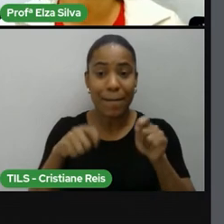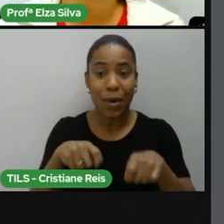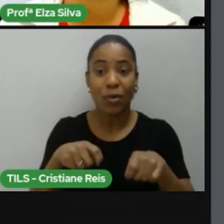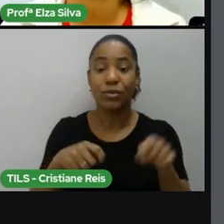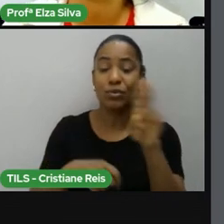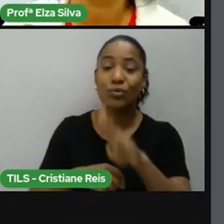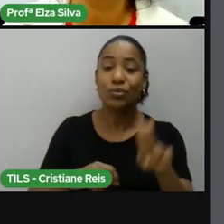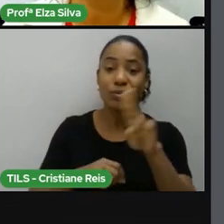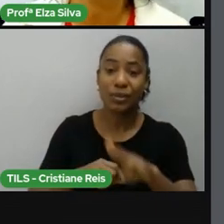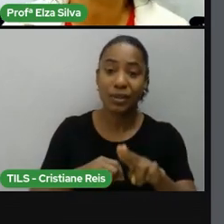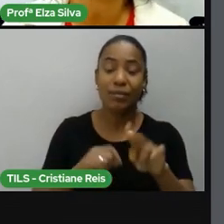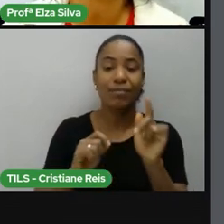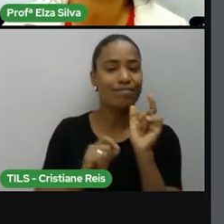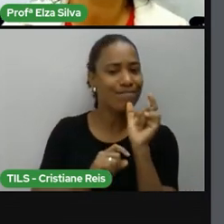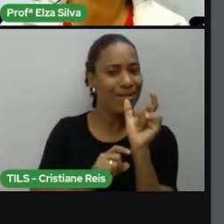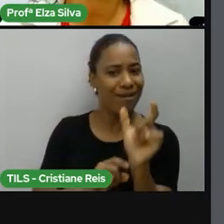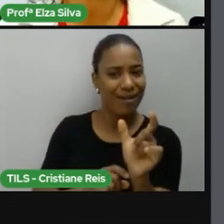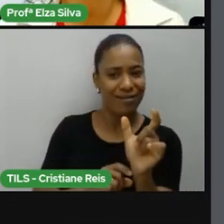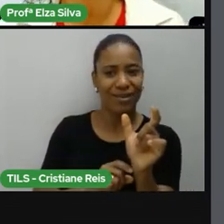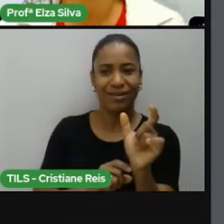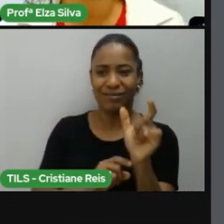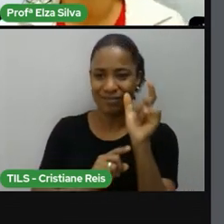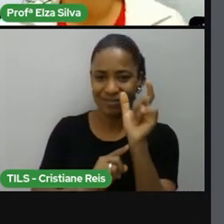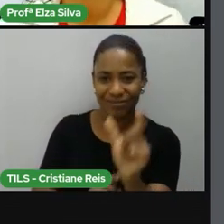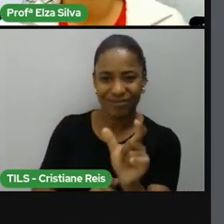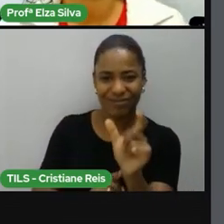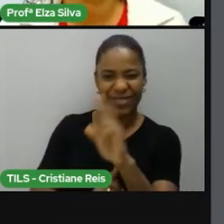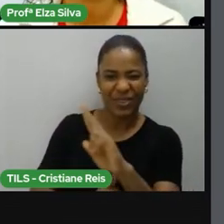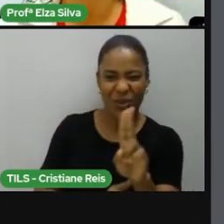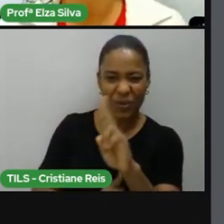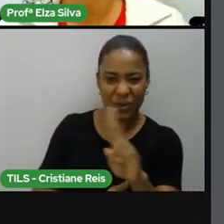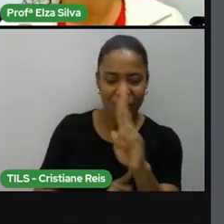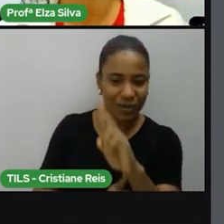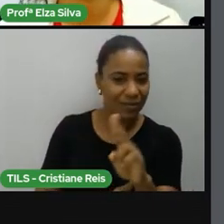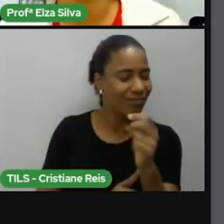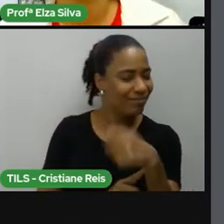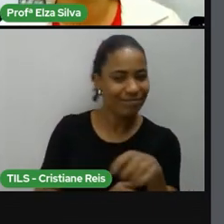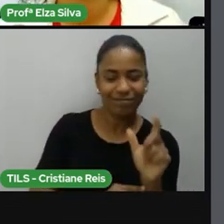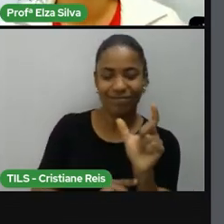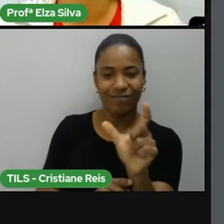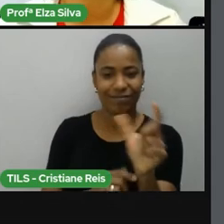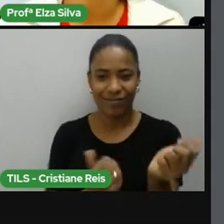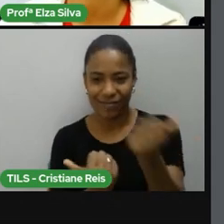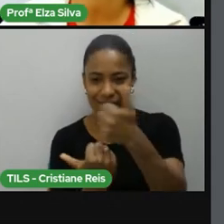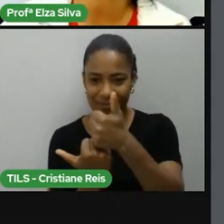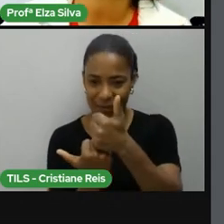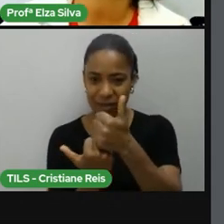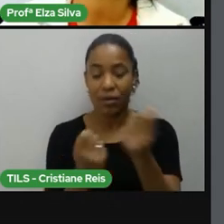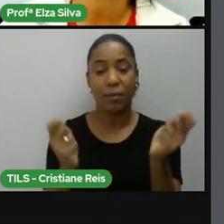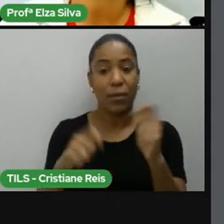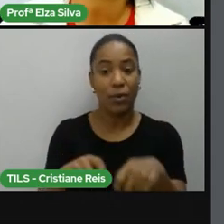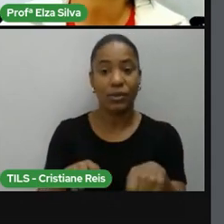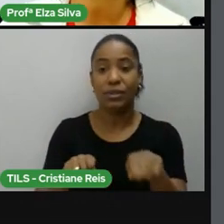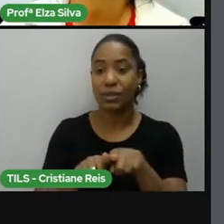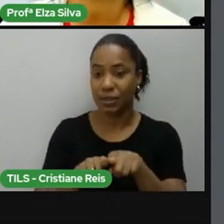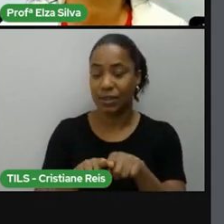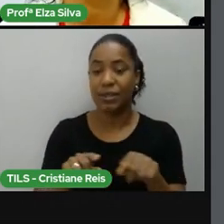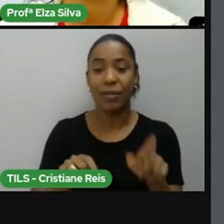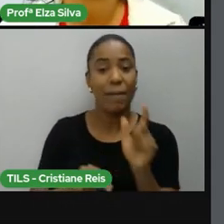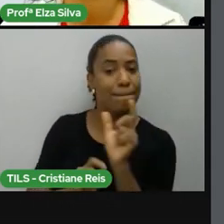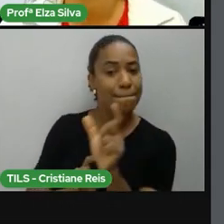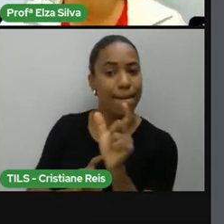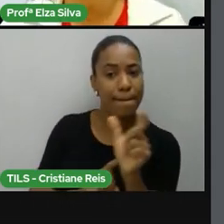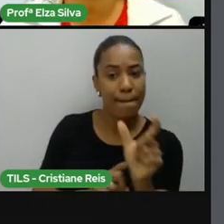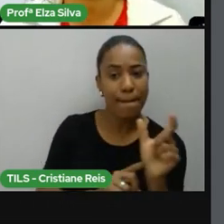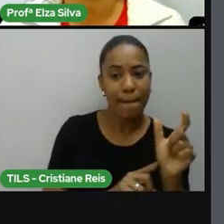repetição de termos e há também palavras e expressões que têm o objetivo de qualificar